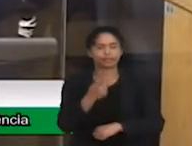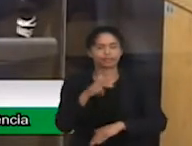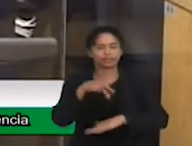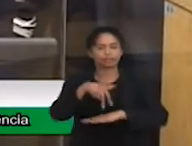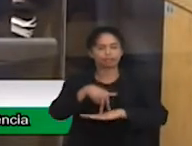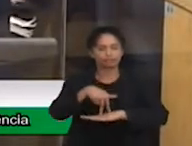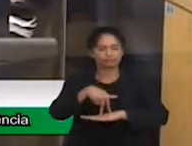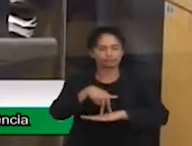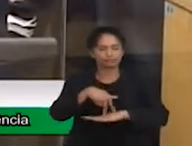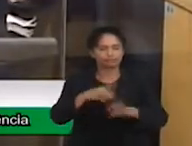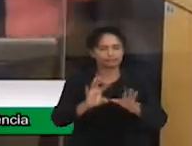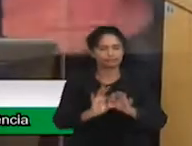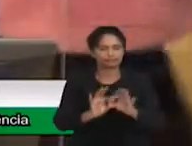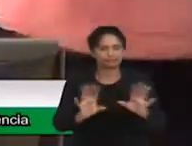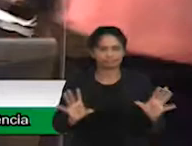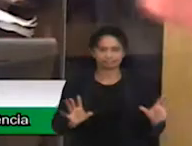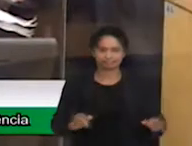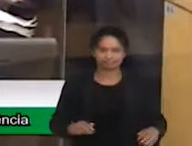Fique à vontade, Ana.